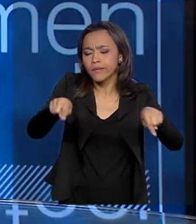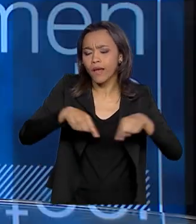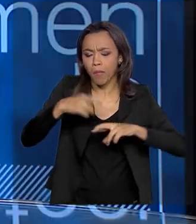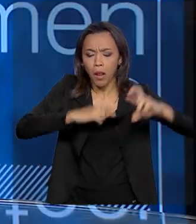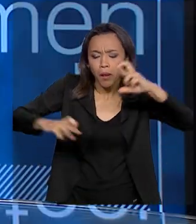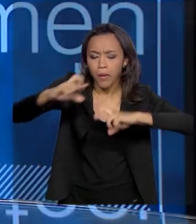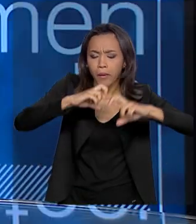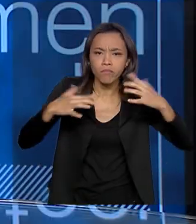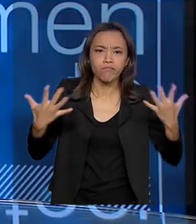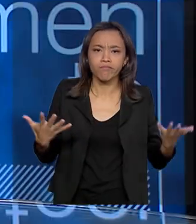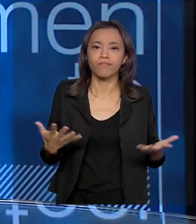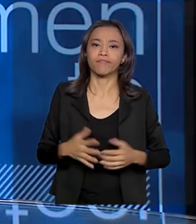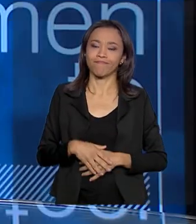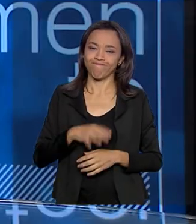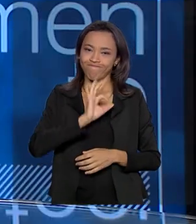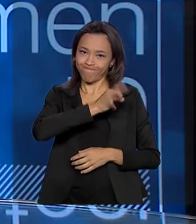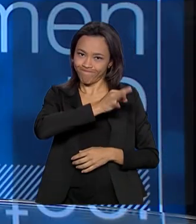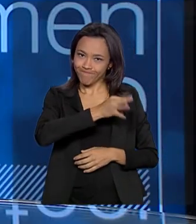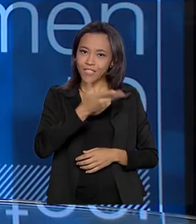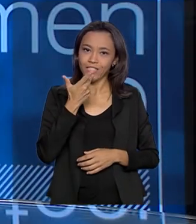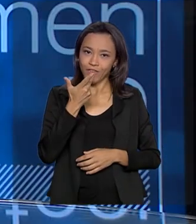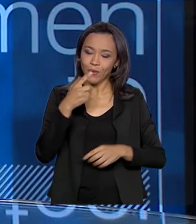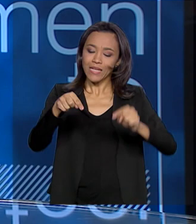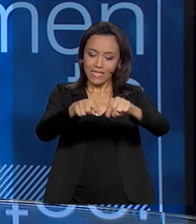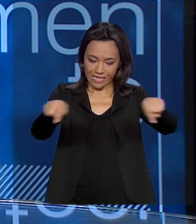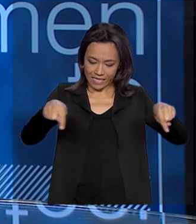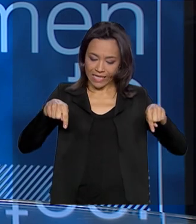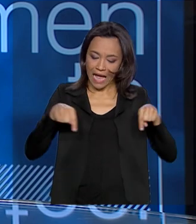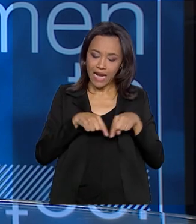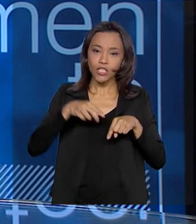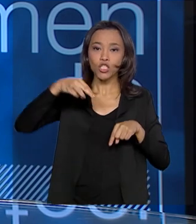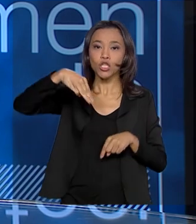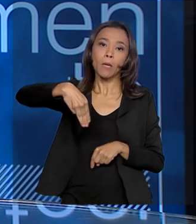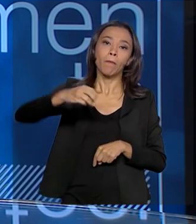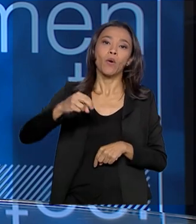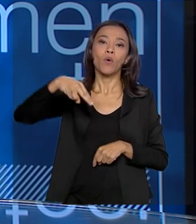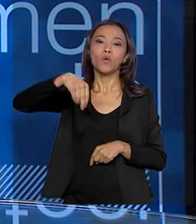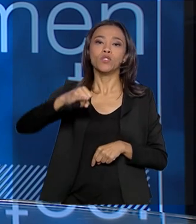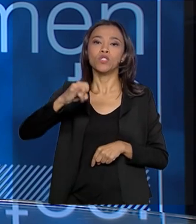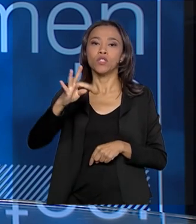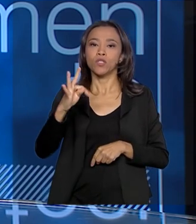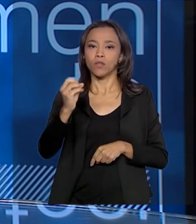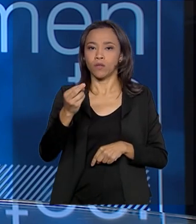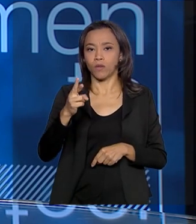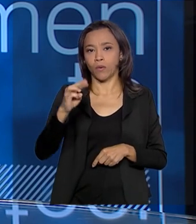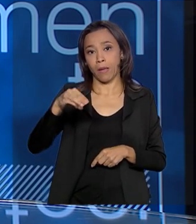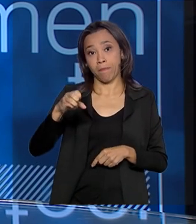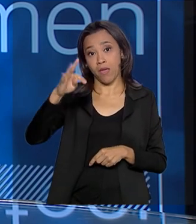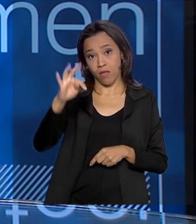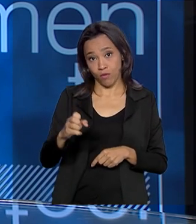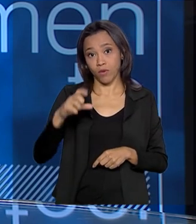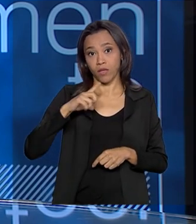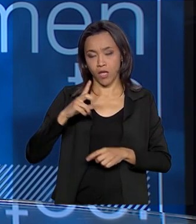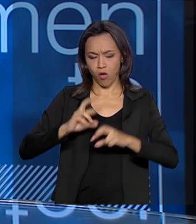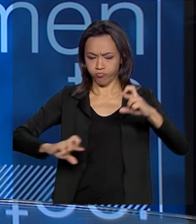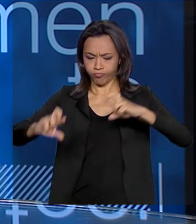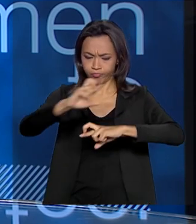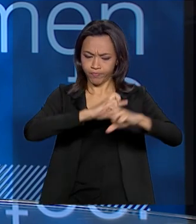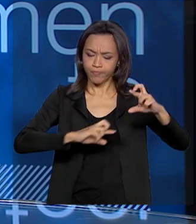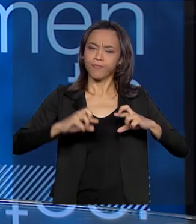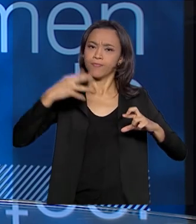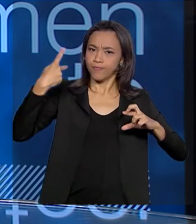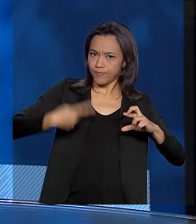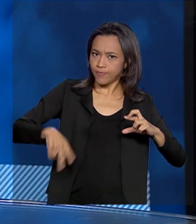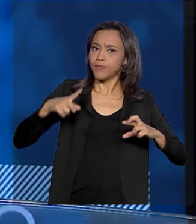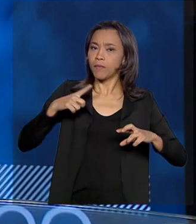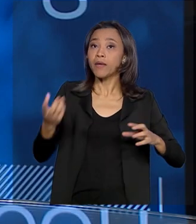de Águas, acentuamento, que uma existe na ANA e nós incentivamos também a criação em todos os